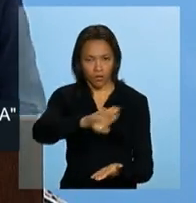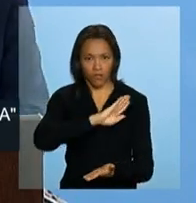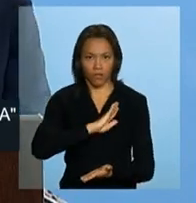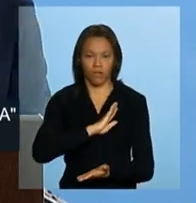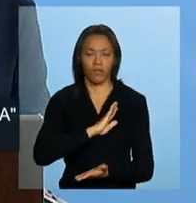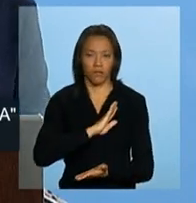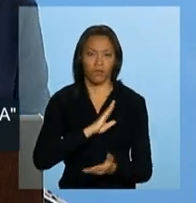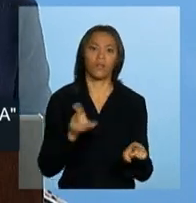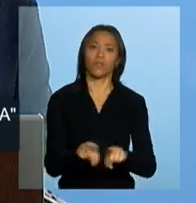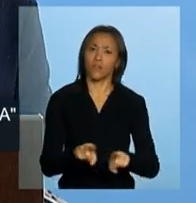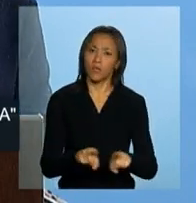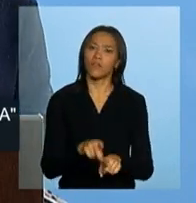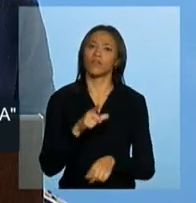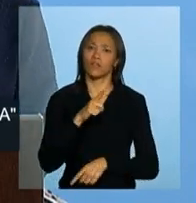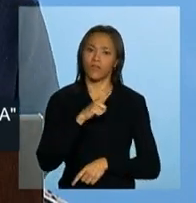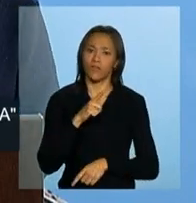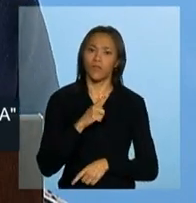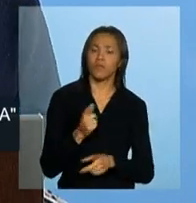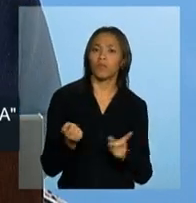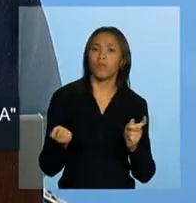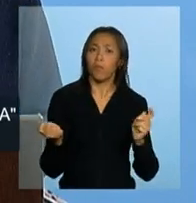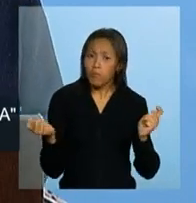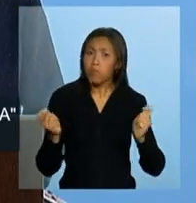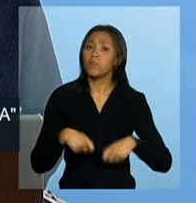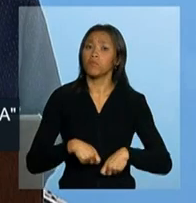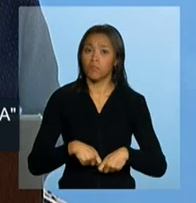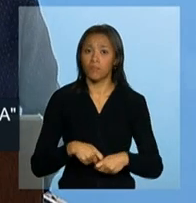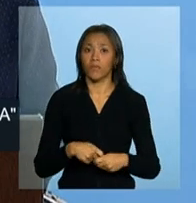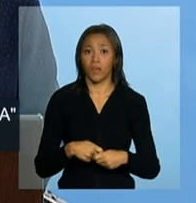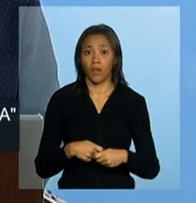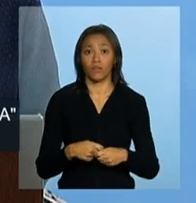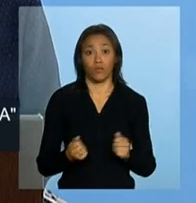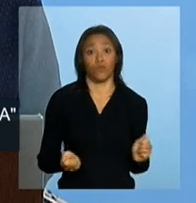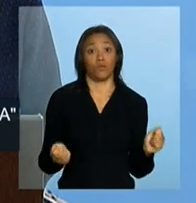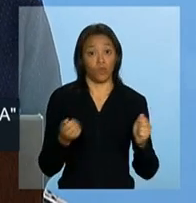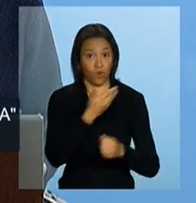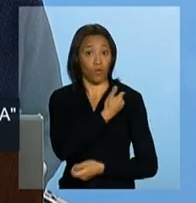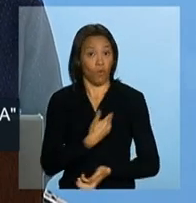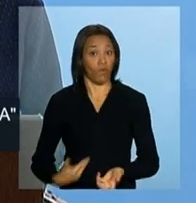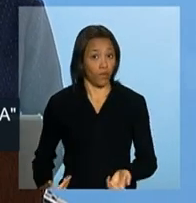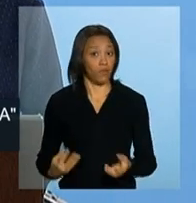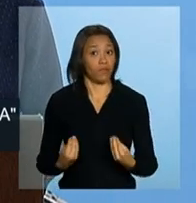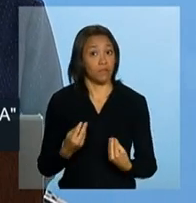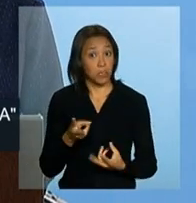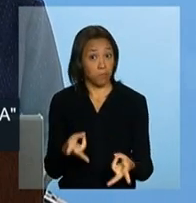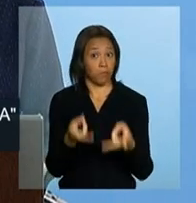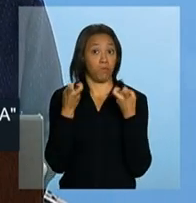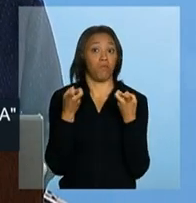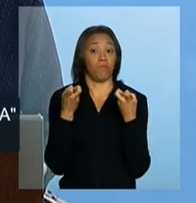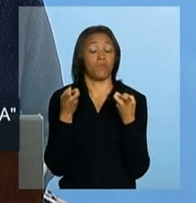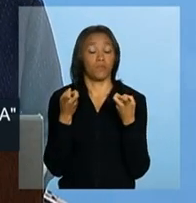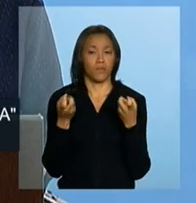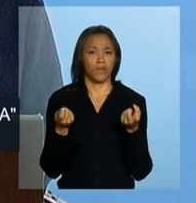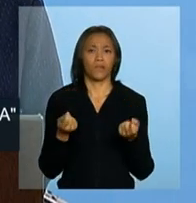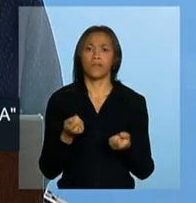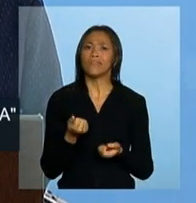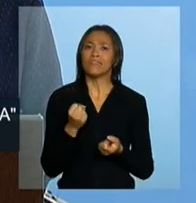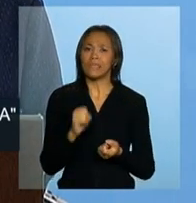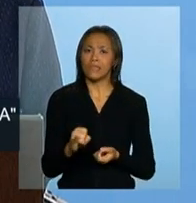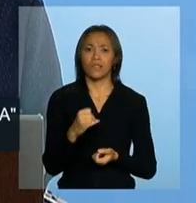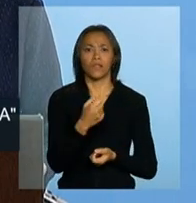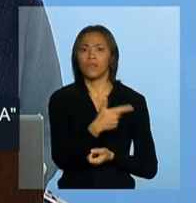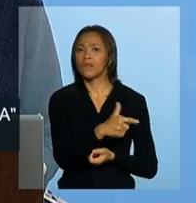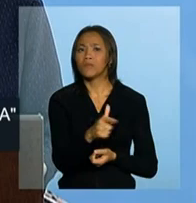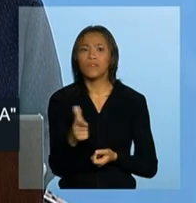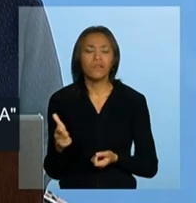tivemos as condições, como governo, de perceber que sem uma